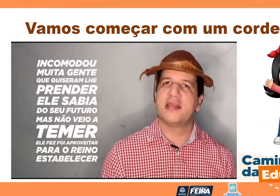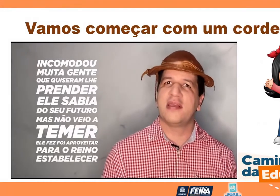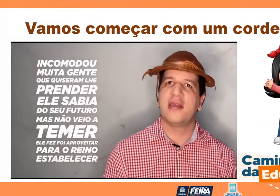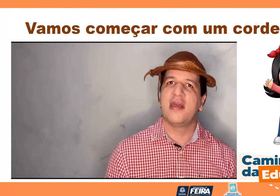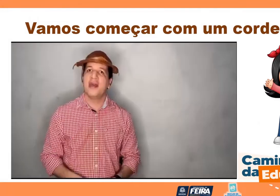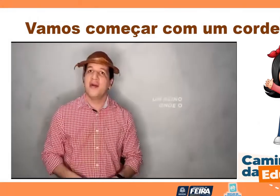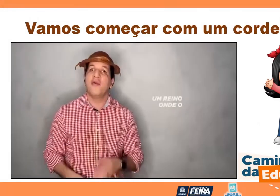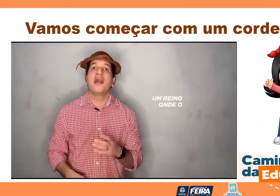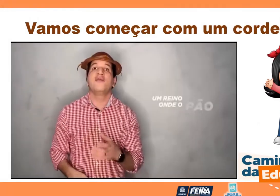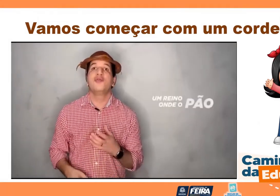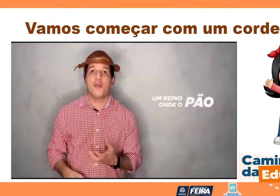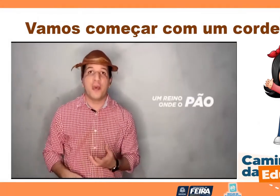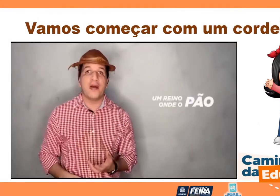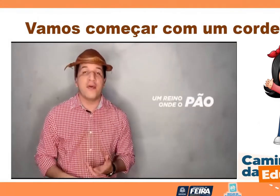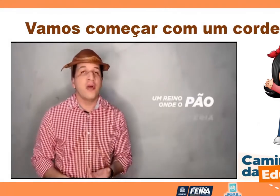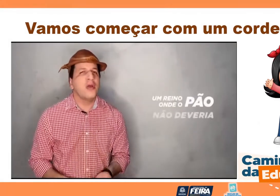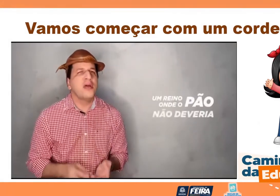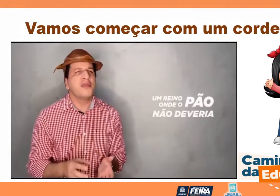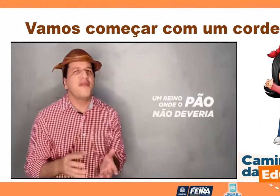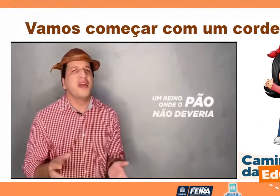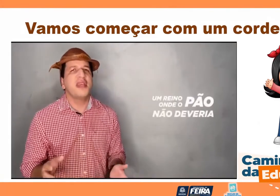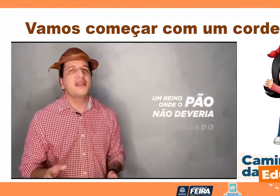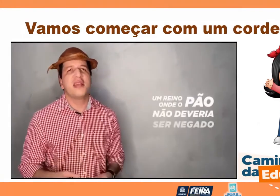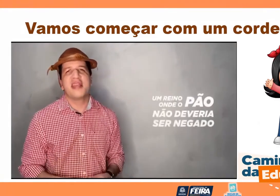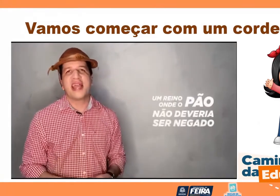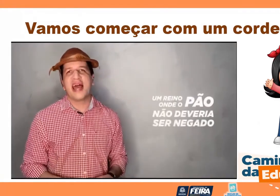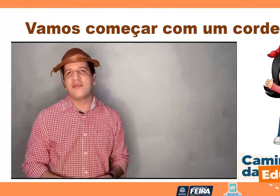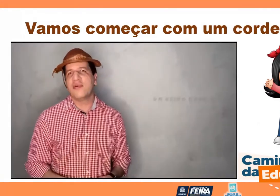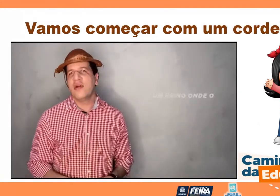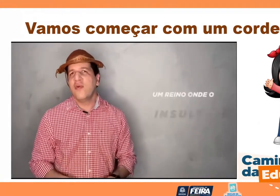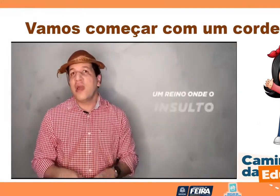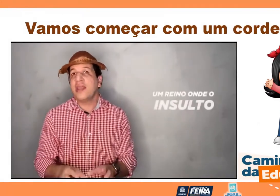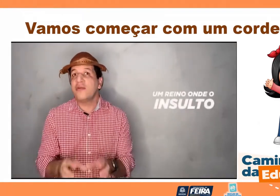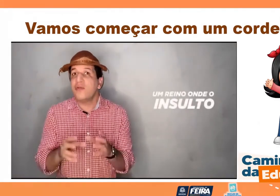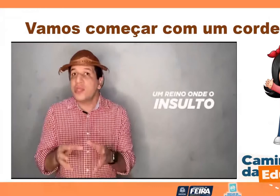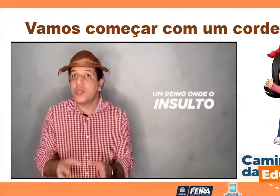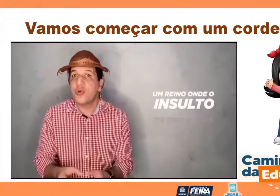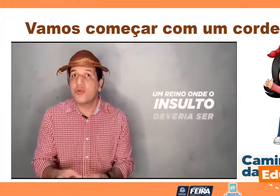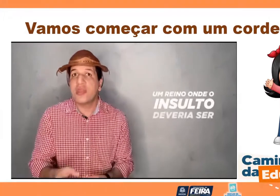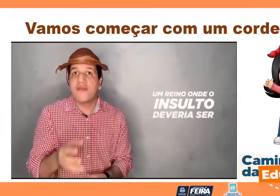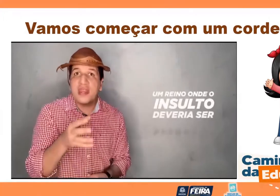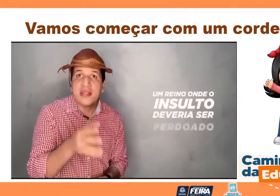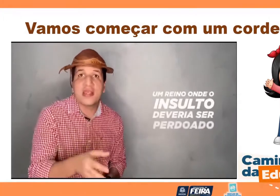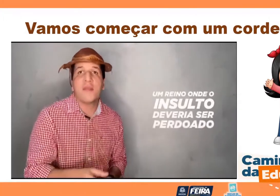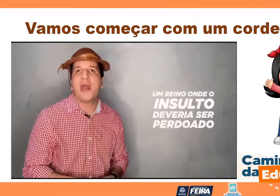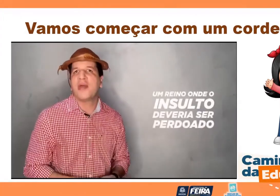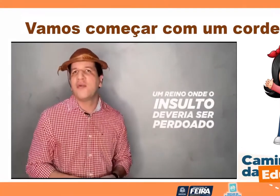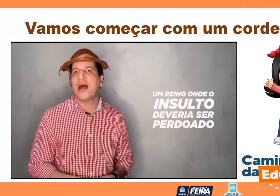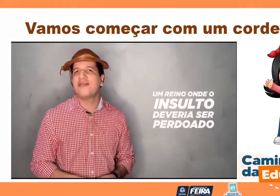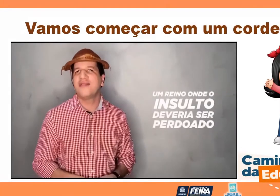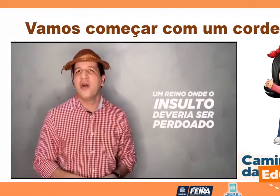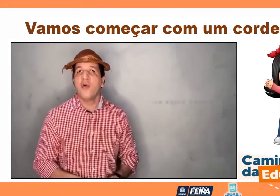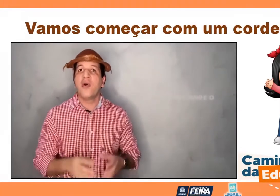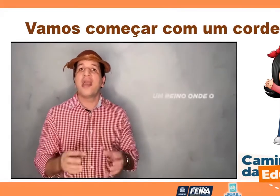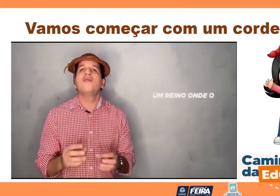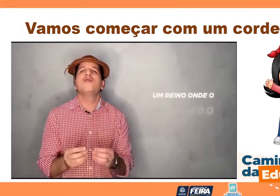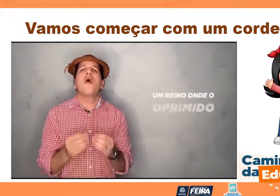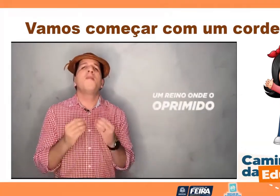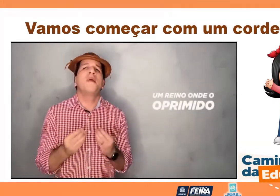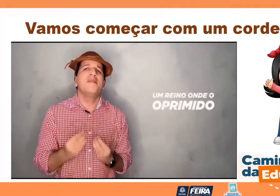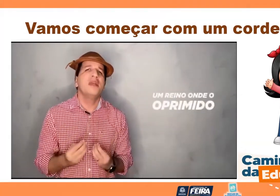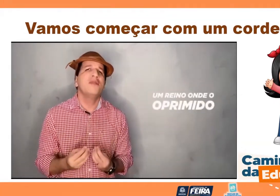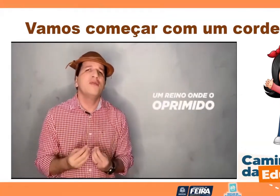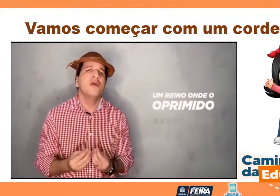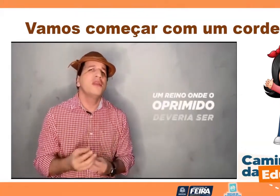reino estabelecer. Um reino onde o pão não deveria ser negado. Um reino onde o insulto deveria ser perdoado. Um